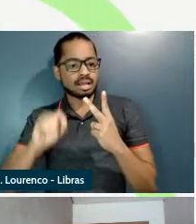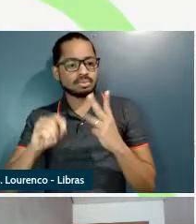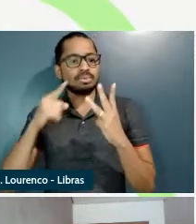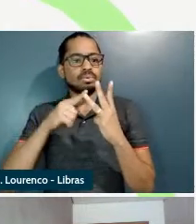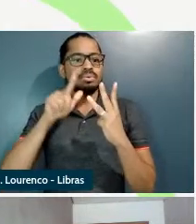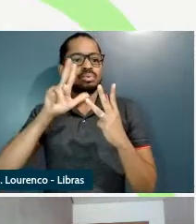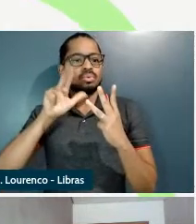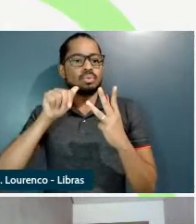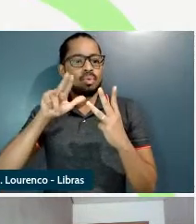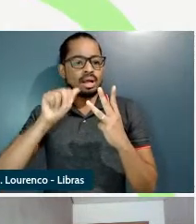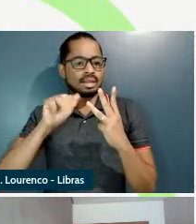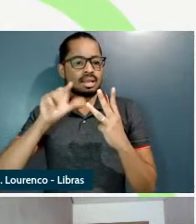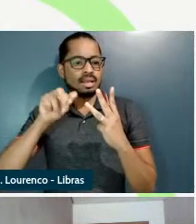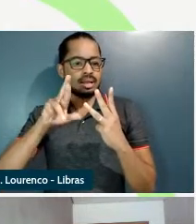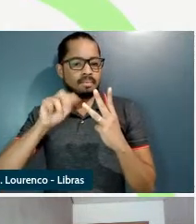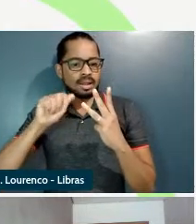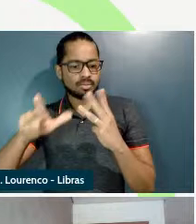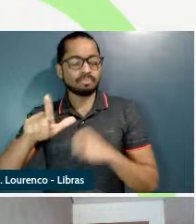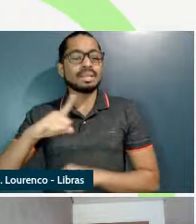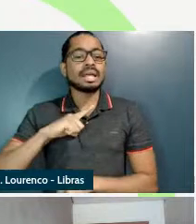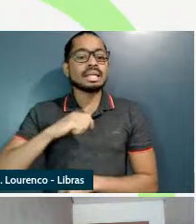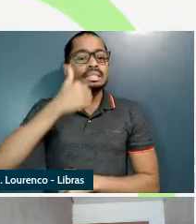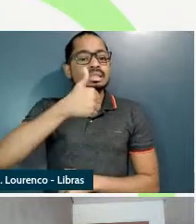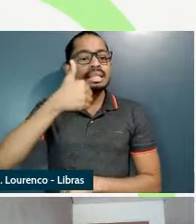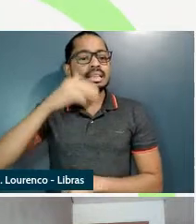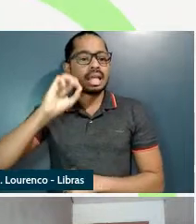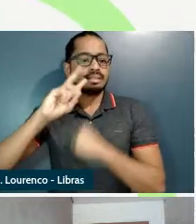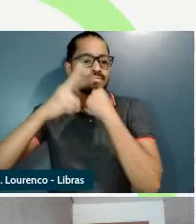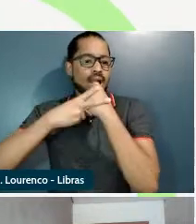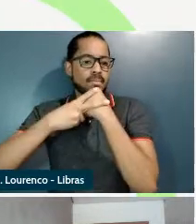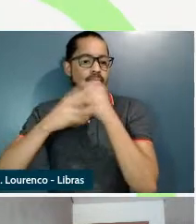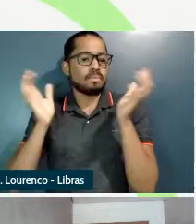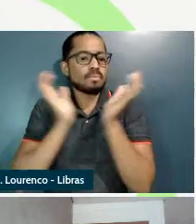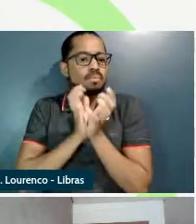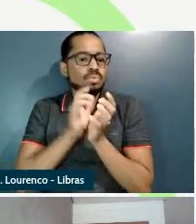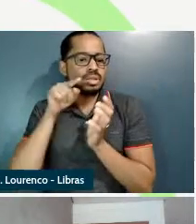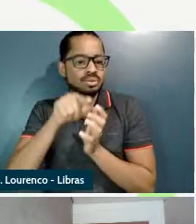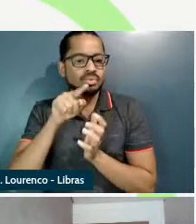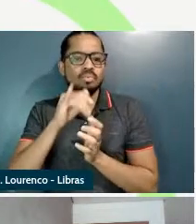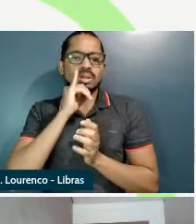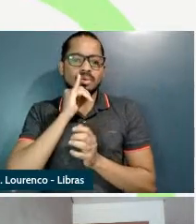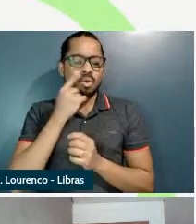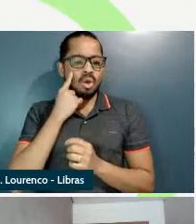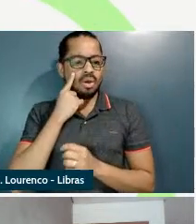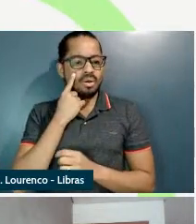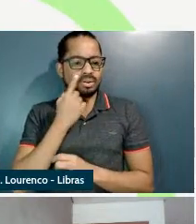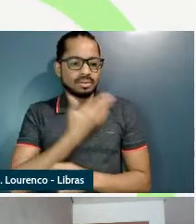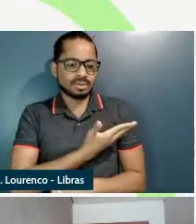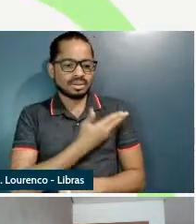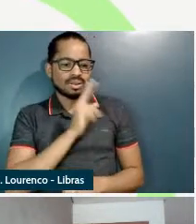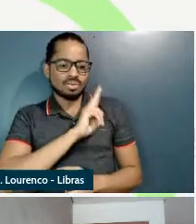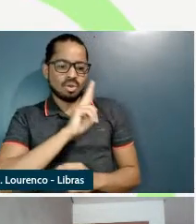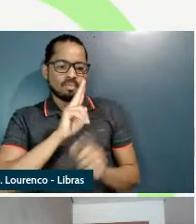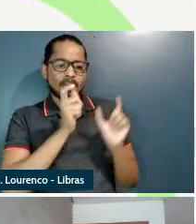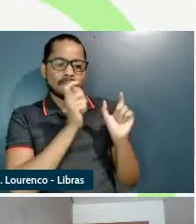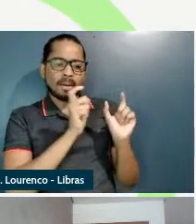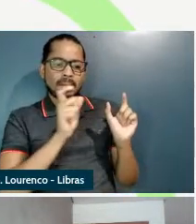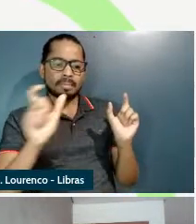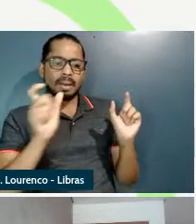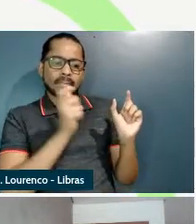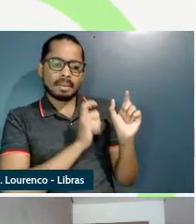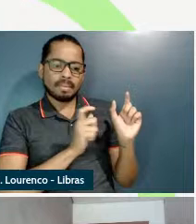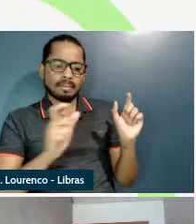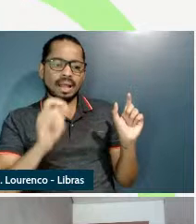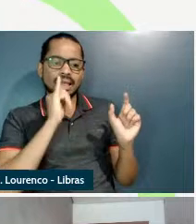verbos de mudança de estado locativo bom são verbos como abrigar acomodar anotar armazenar bordar